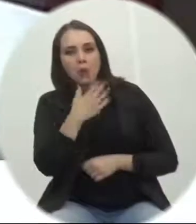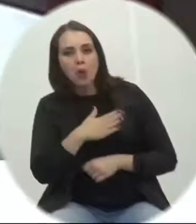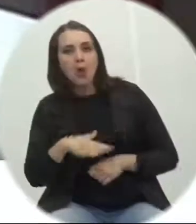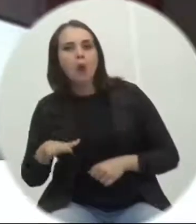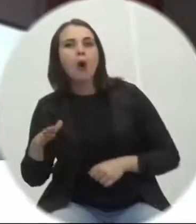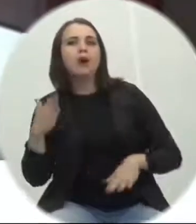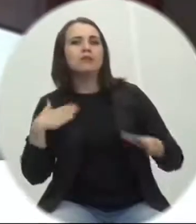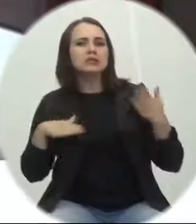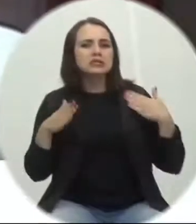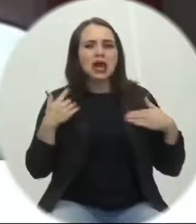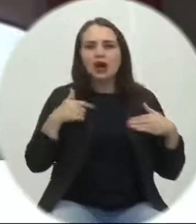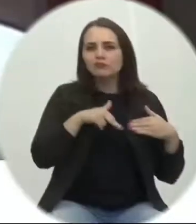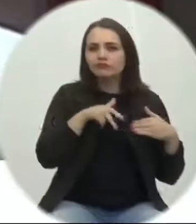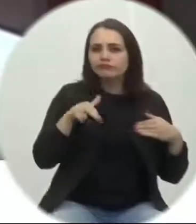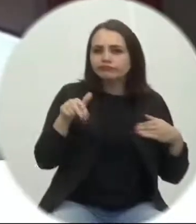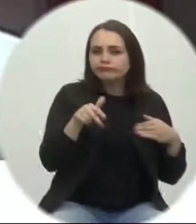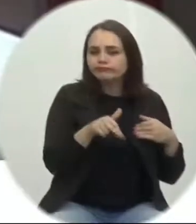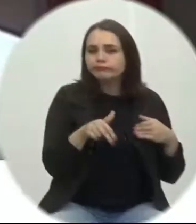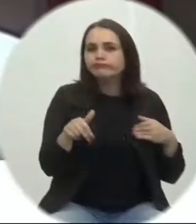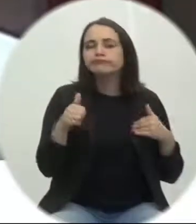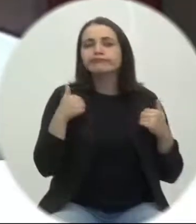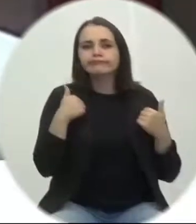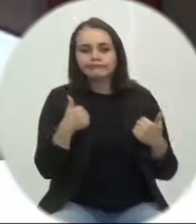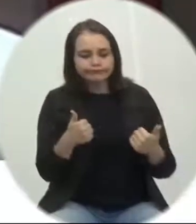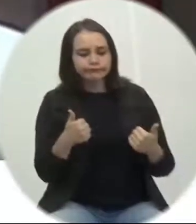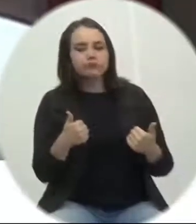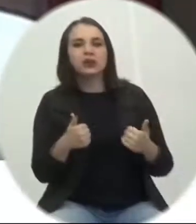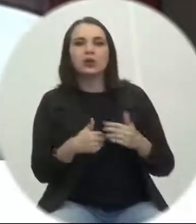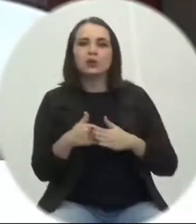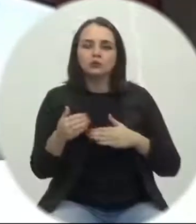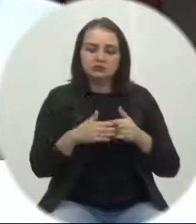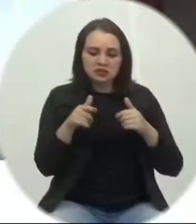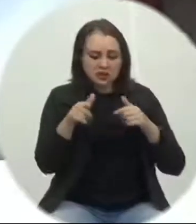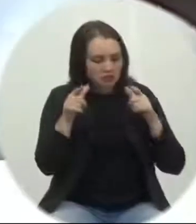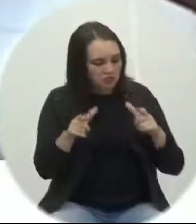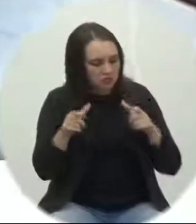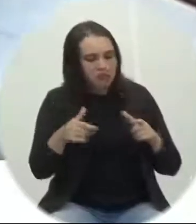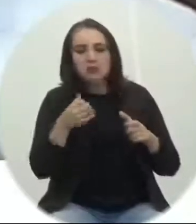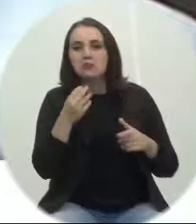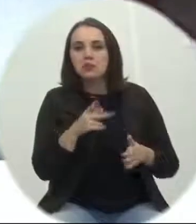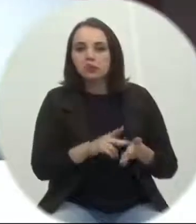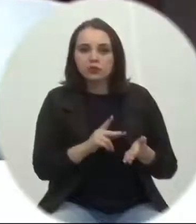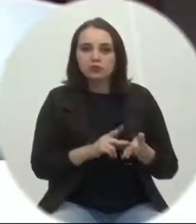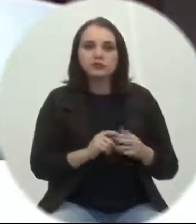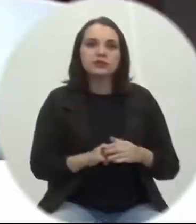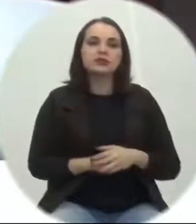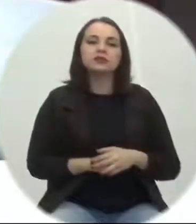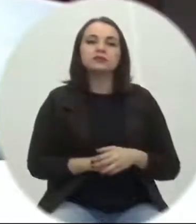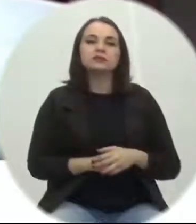têm elogiado muito a construção desse parque, e percebemos isso, temos que ser verdadeiros